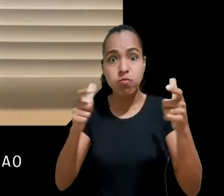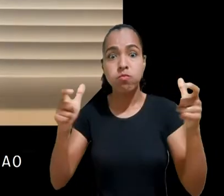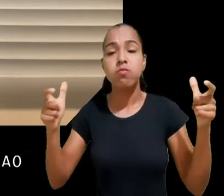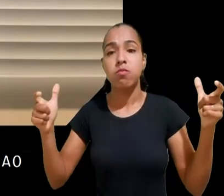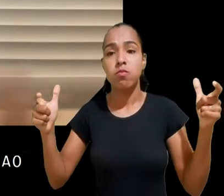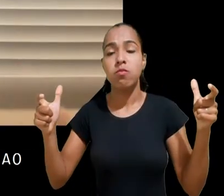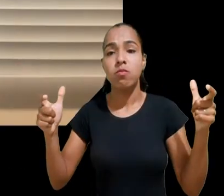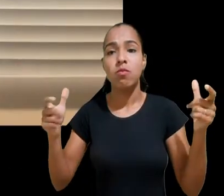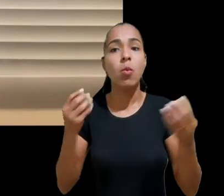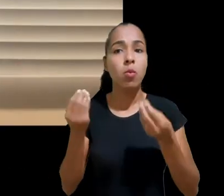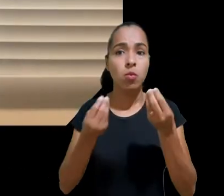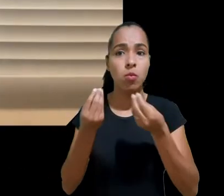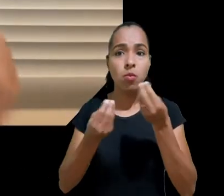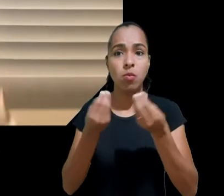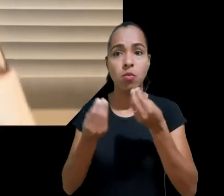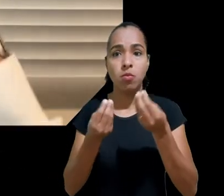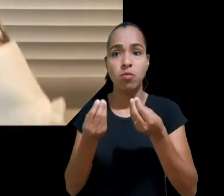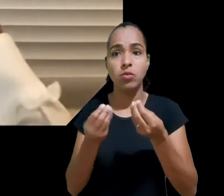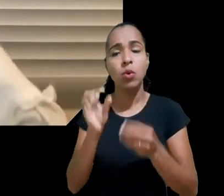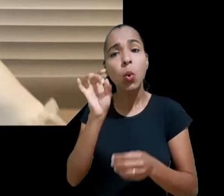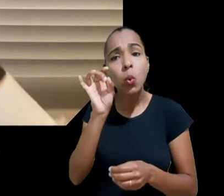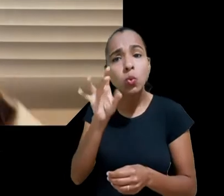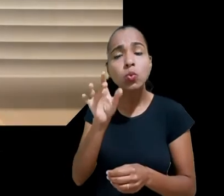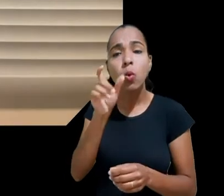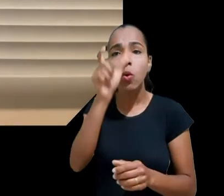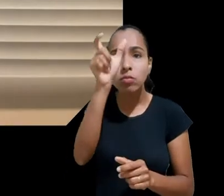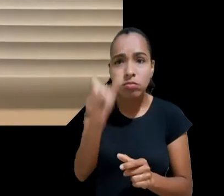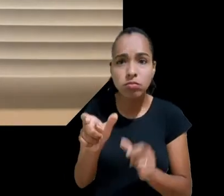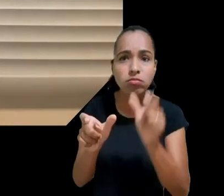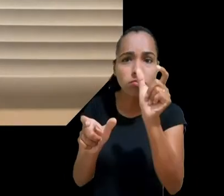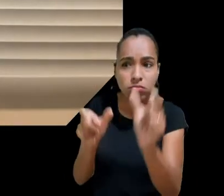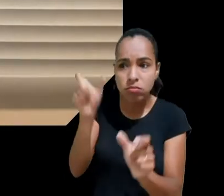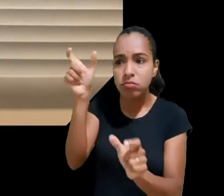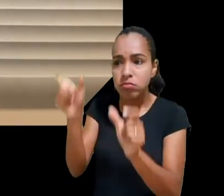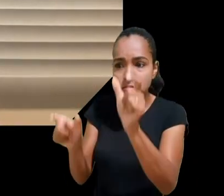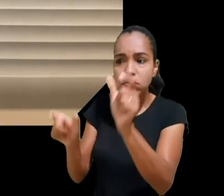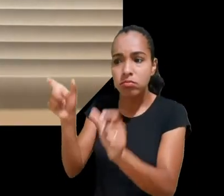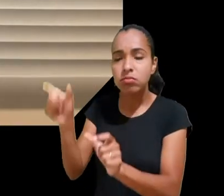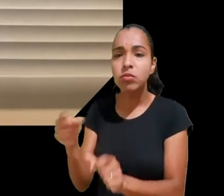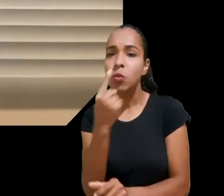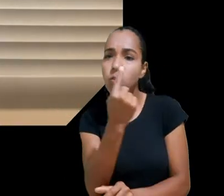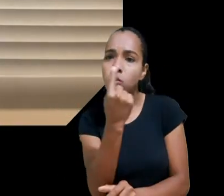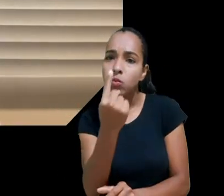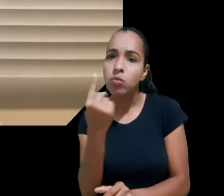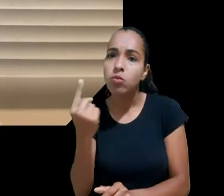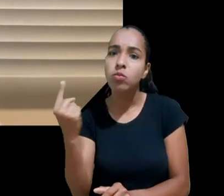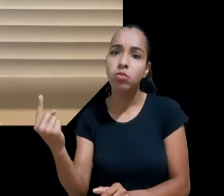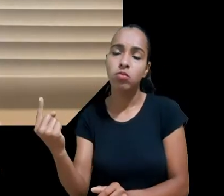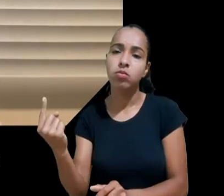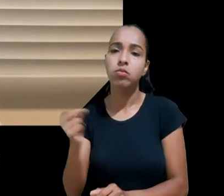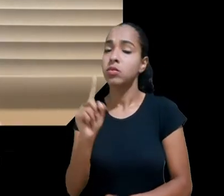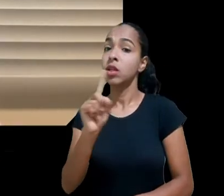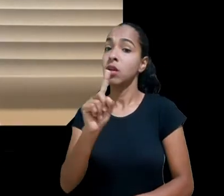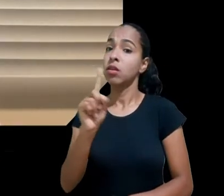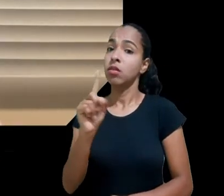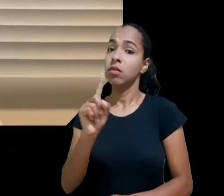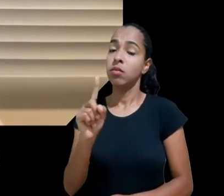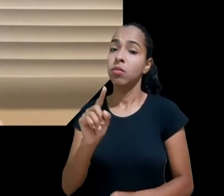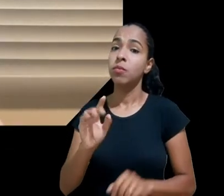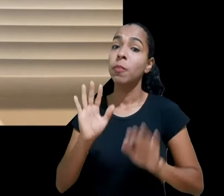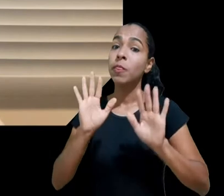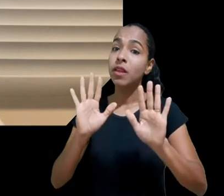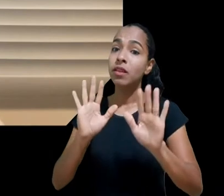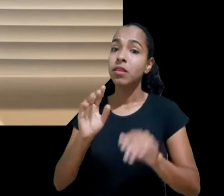de usuários, embora dependendo do caso isso possa também apresentar problemas. O maior problema são conteúdos, muitas vezes,